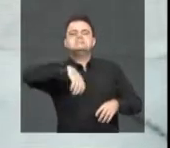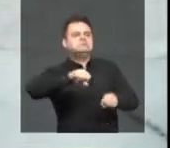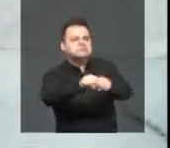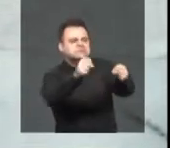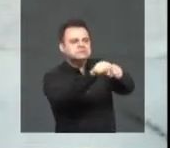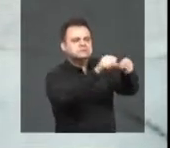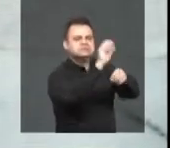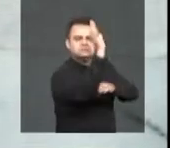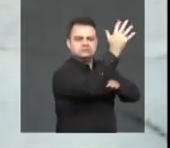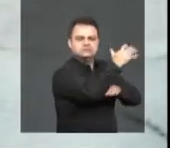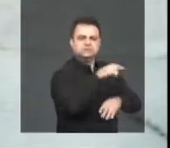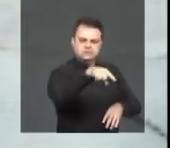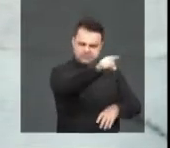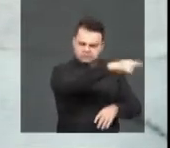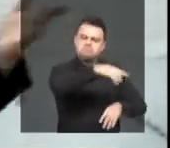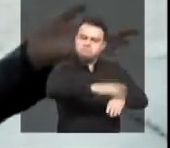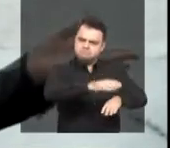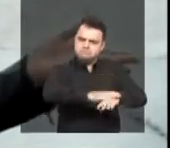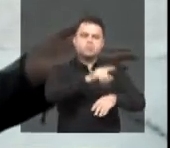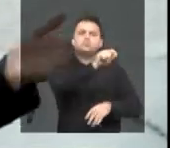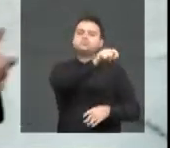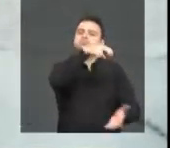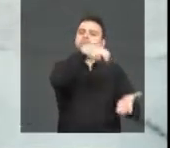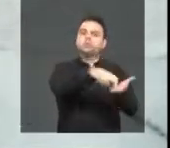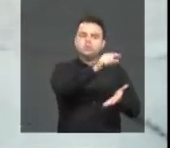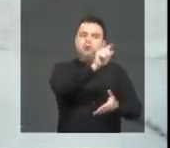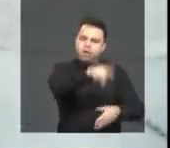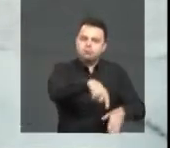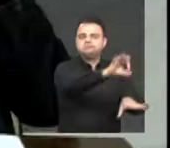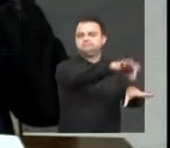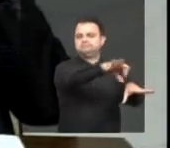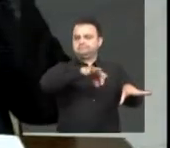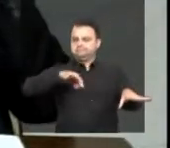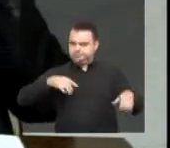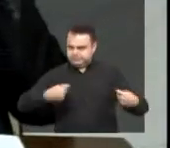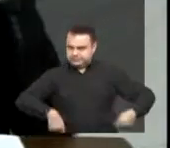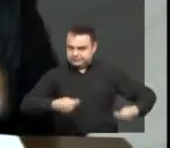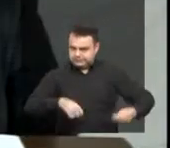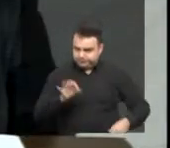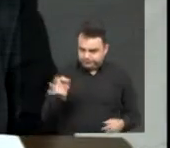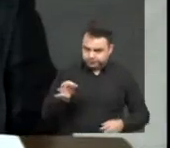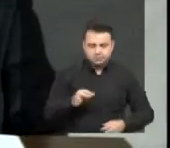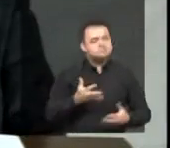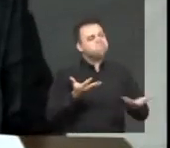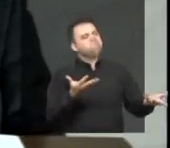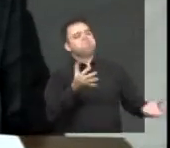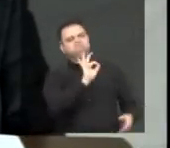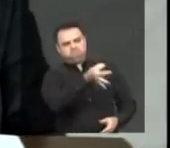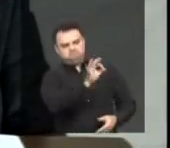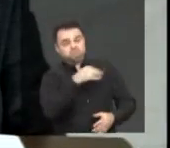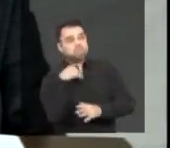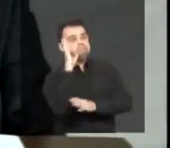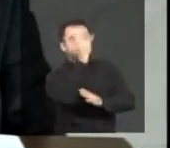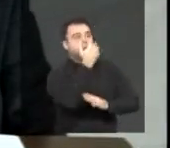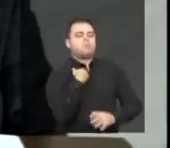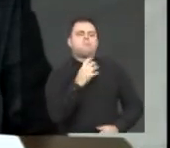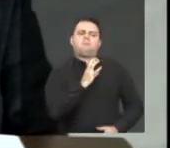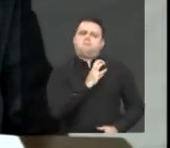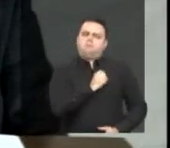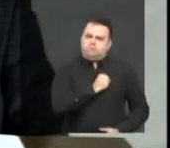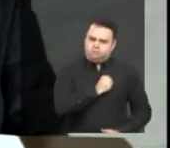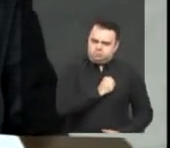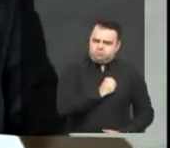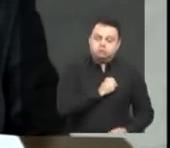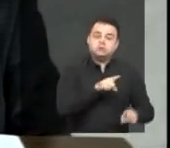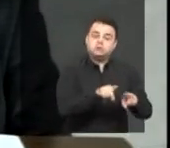ambiente. O senhor propõe que esse indivíduo faça, então, uma reparação. Exato. Eu sou, não vou dizer só um apaixonado pelo meio ambiente, mas eu